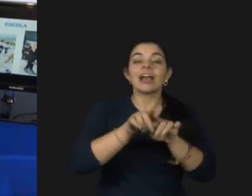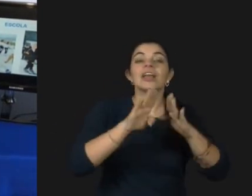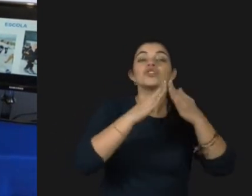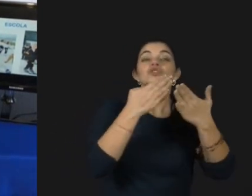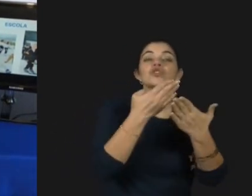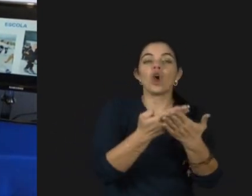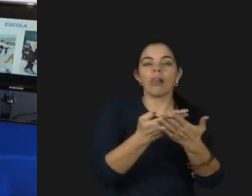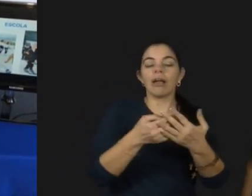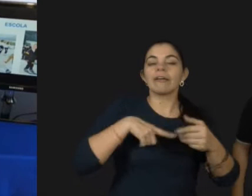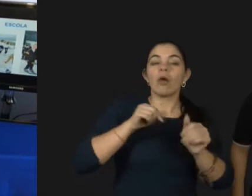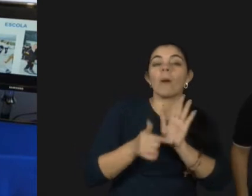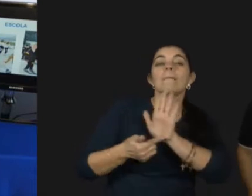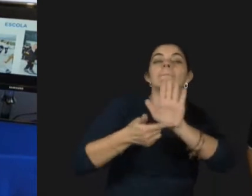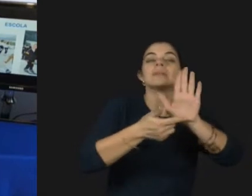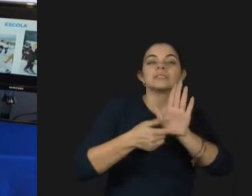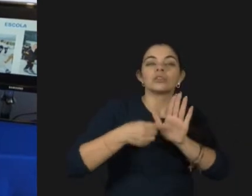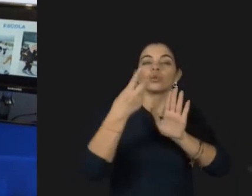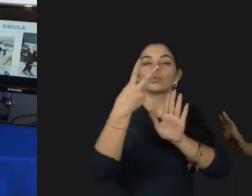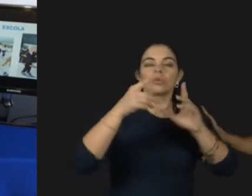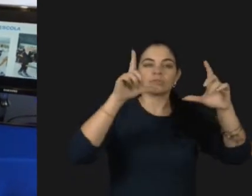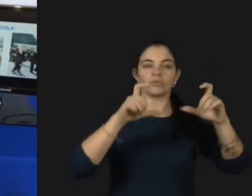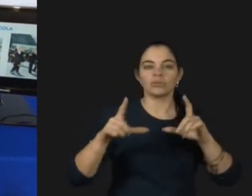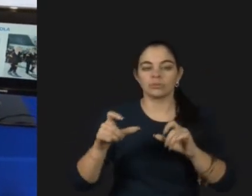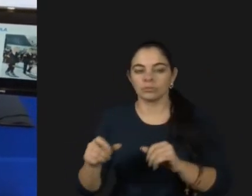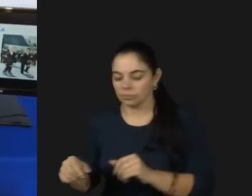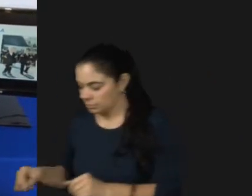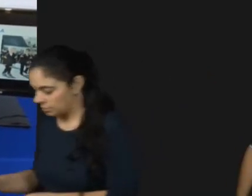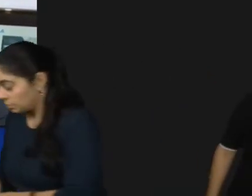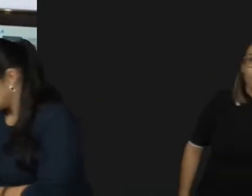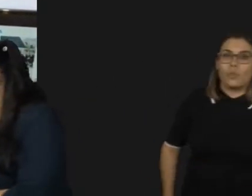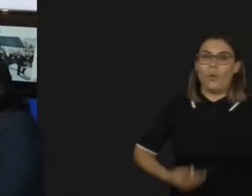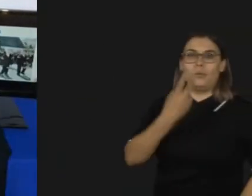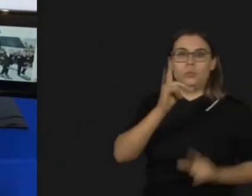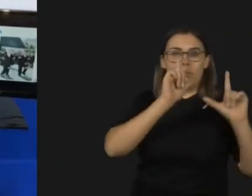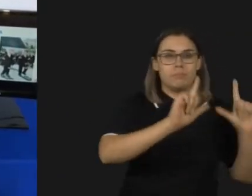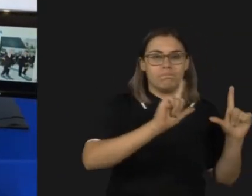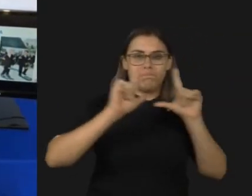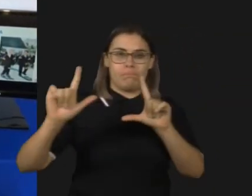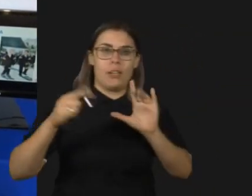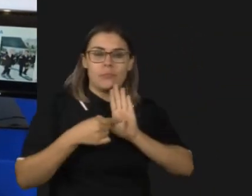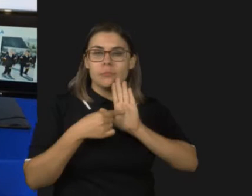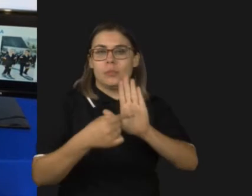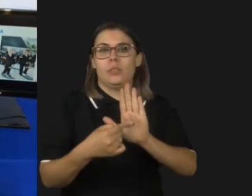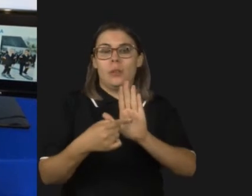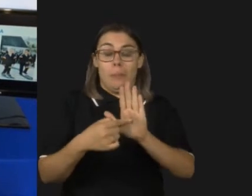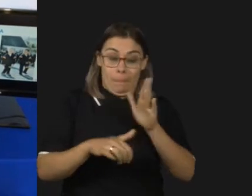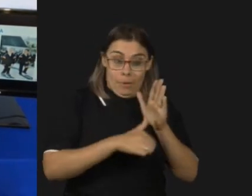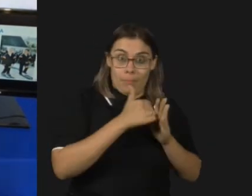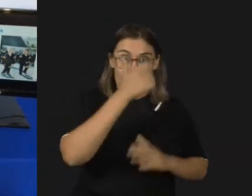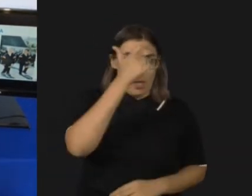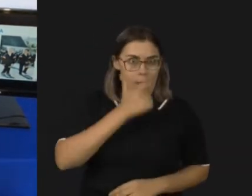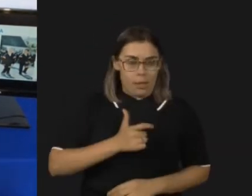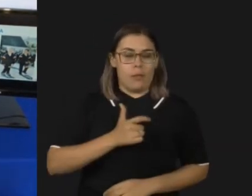E ali eu apresento duas imagens, pessoal. Uma delas apresenta eu, na tenra infância,